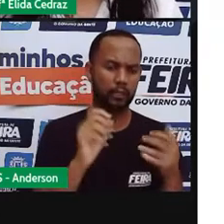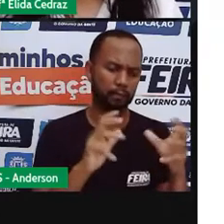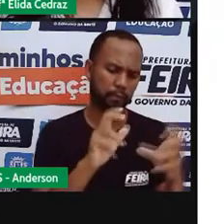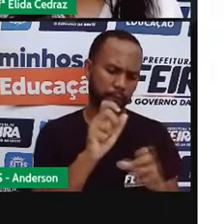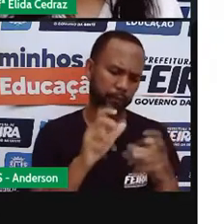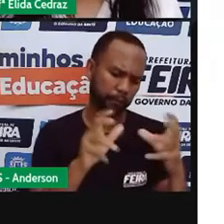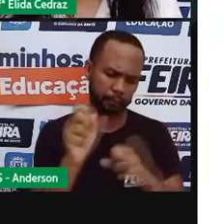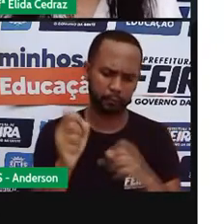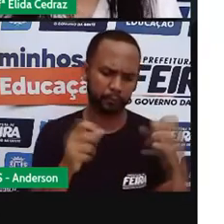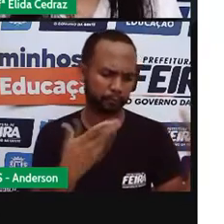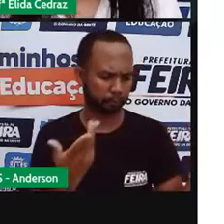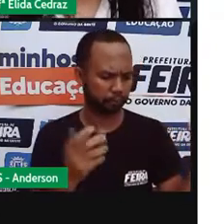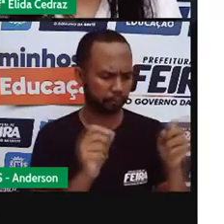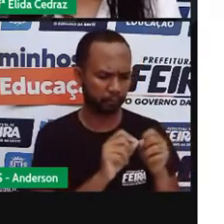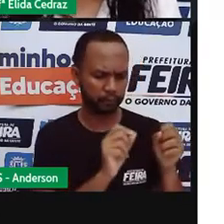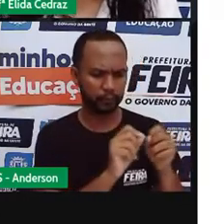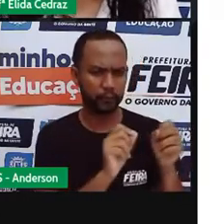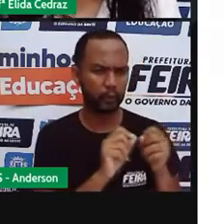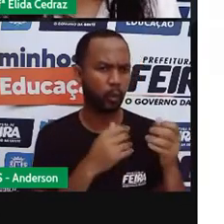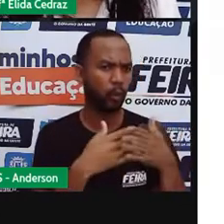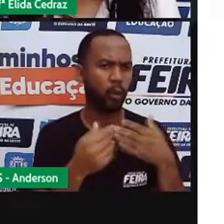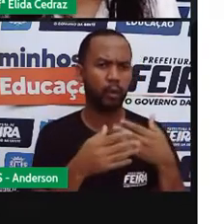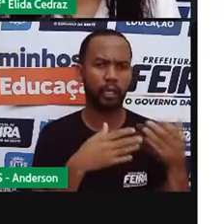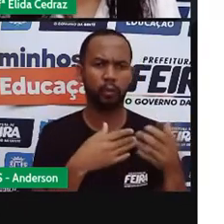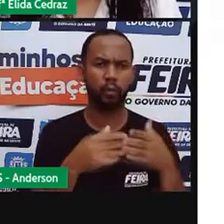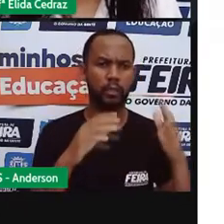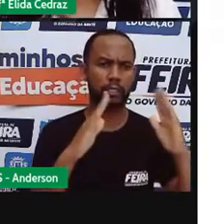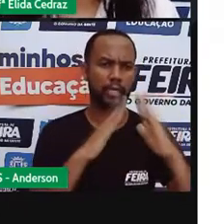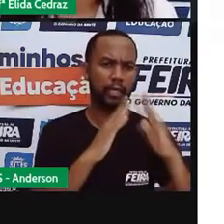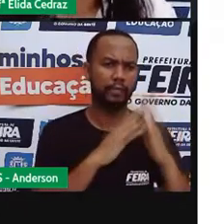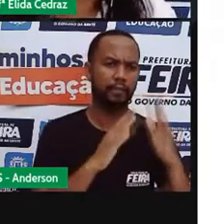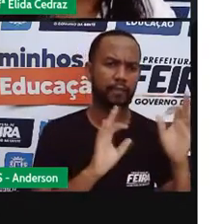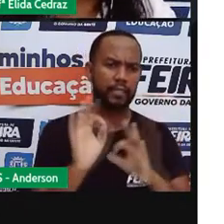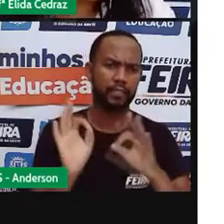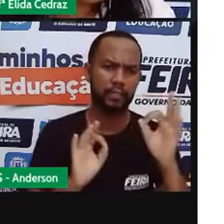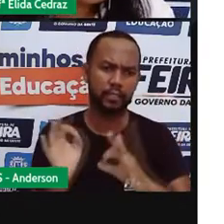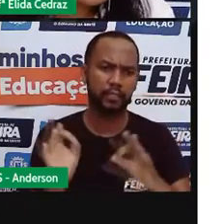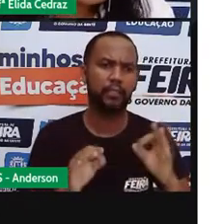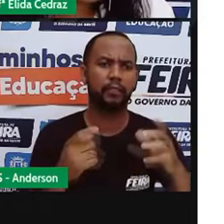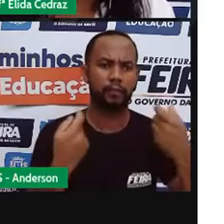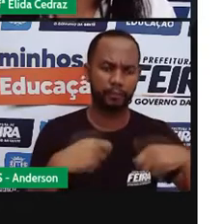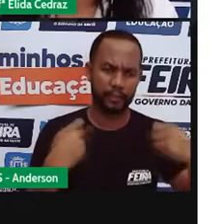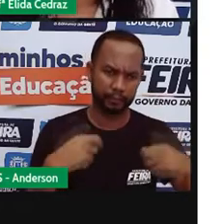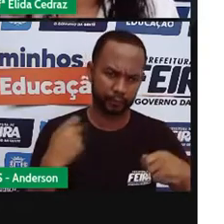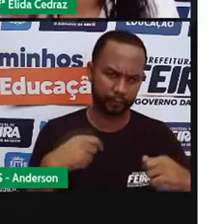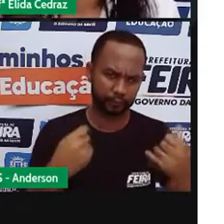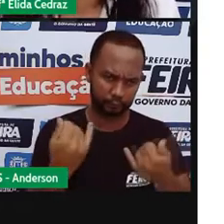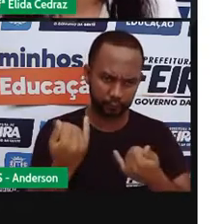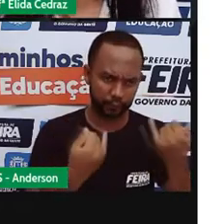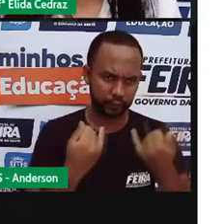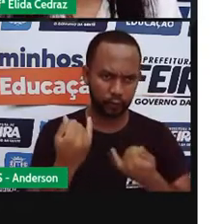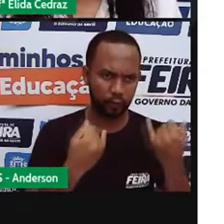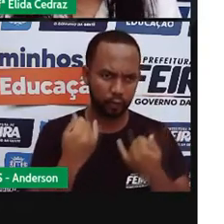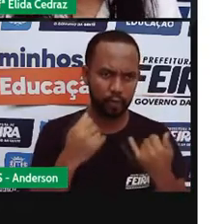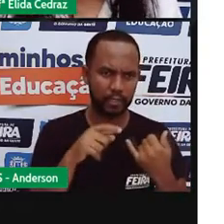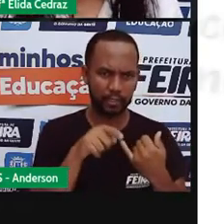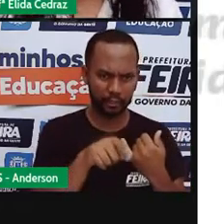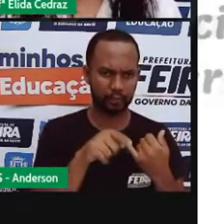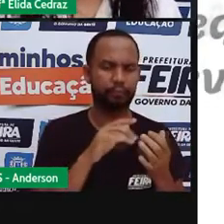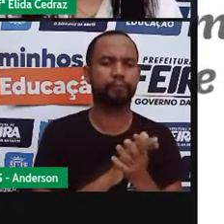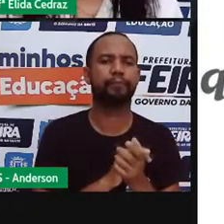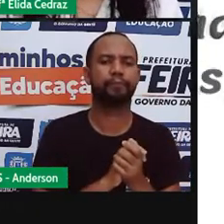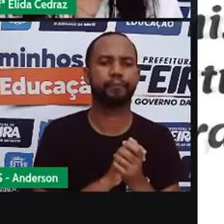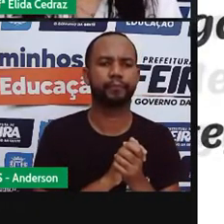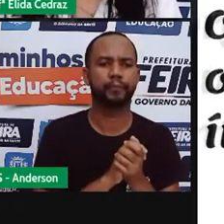um brinquedo, ou realizar alguma coisa em que seja necessária aquela instrução.